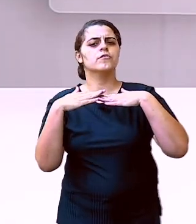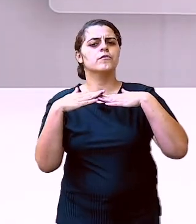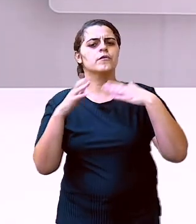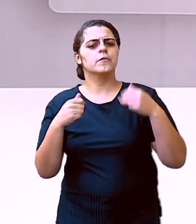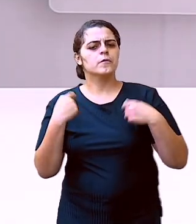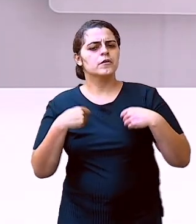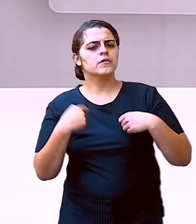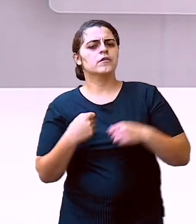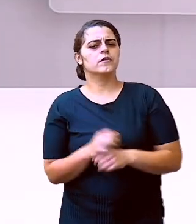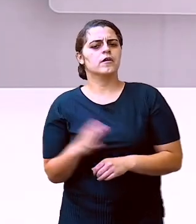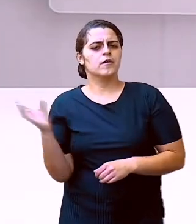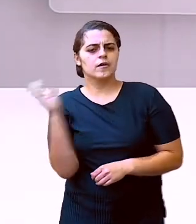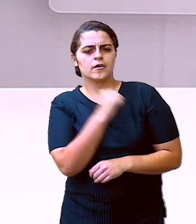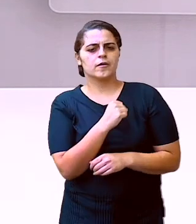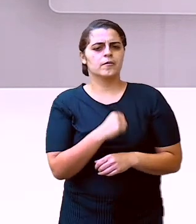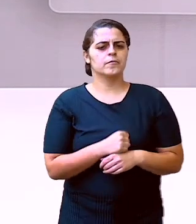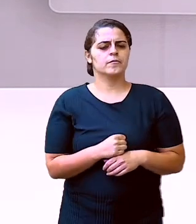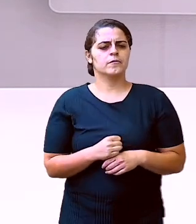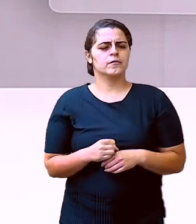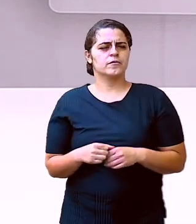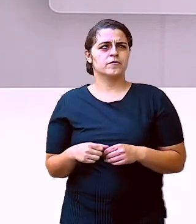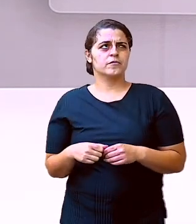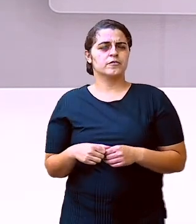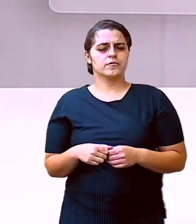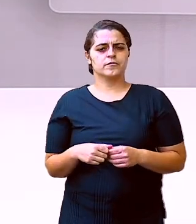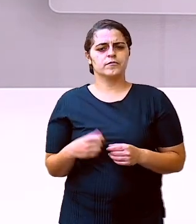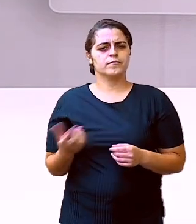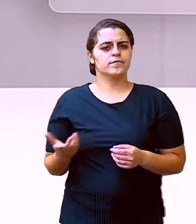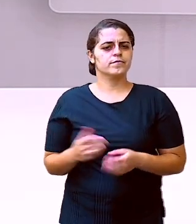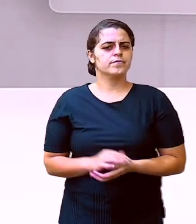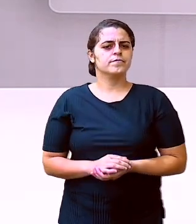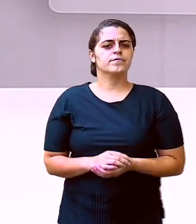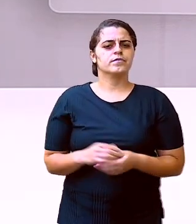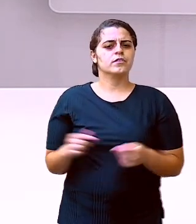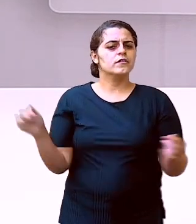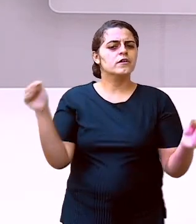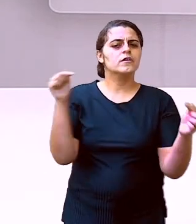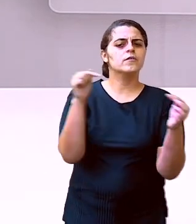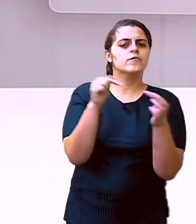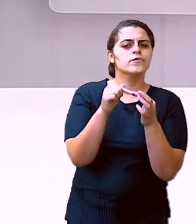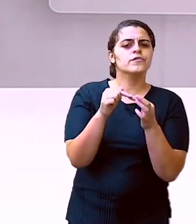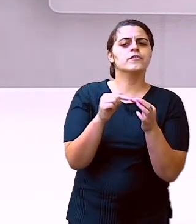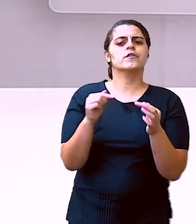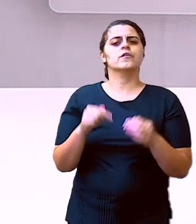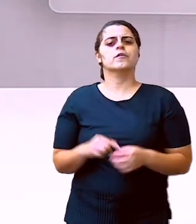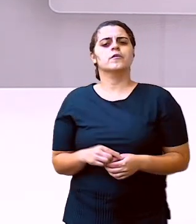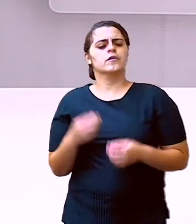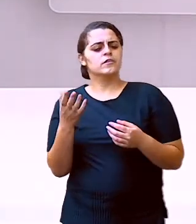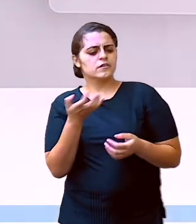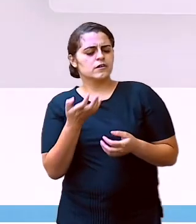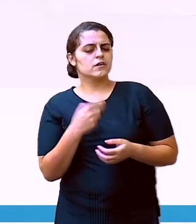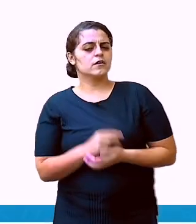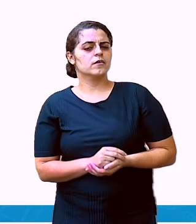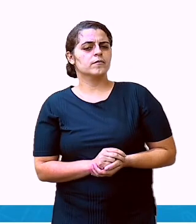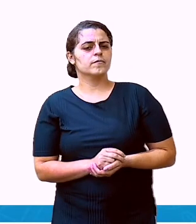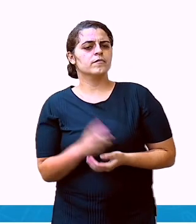precisa, rapidinho. Não fique enrolando nas conversas, não. Falou o que precisou, pronto, acabou.